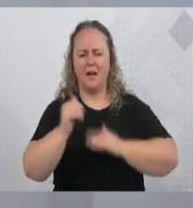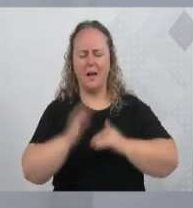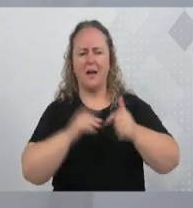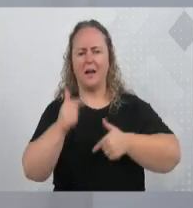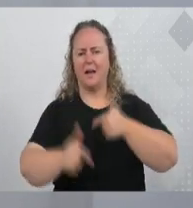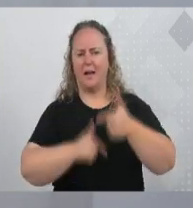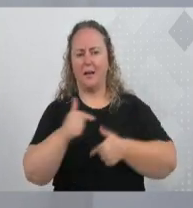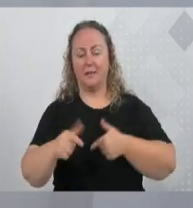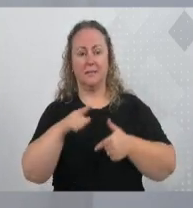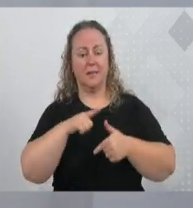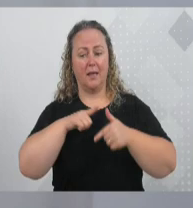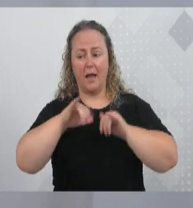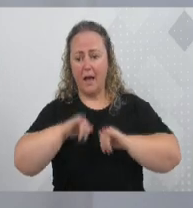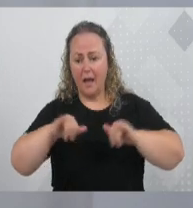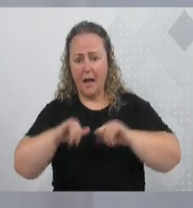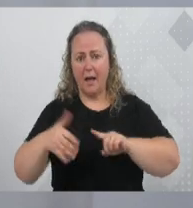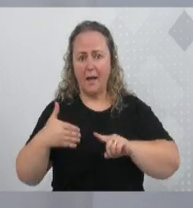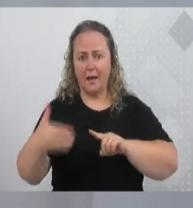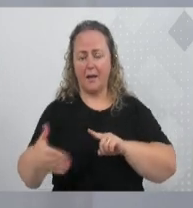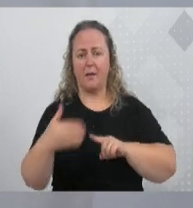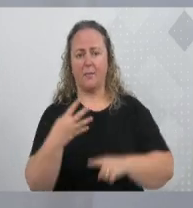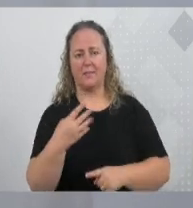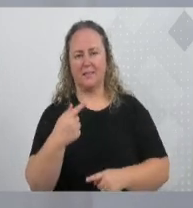470 e muitas outras em breve. Acompanhe, porque o nosso trabalho não para.